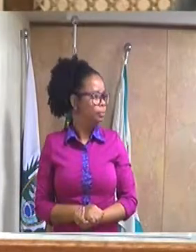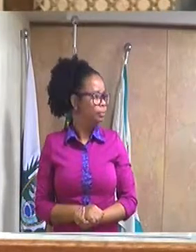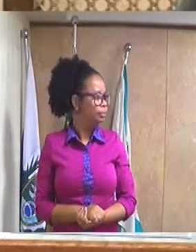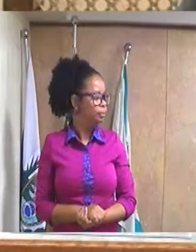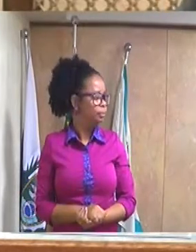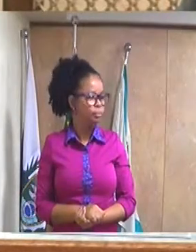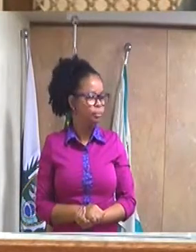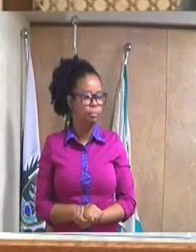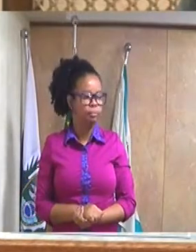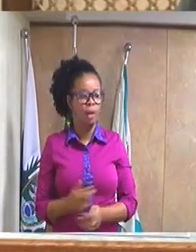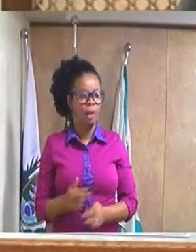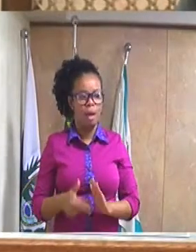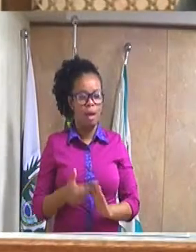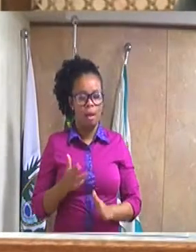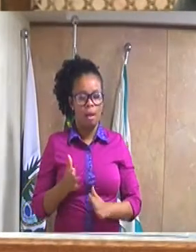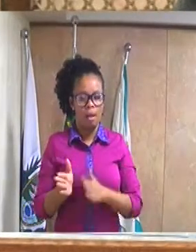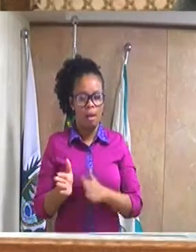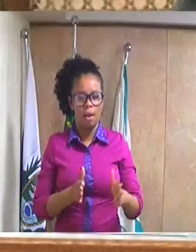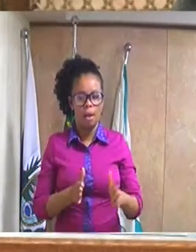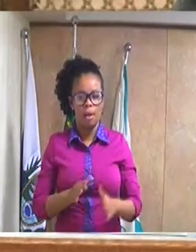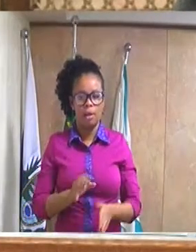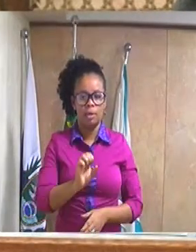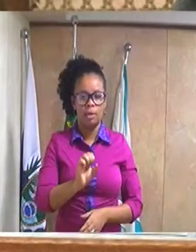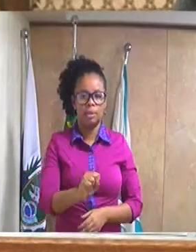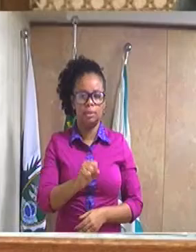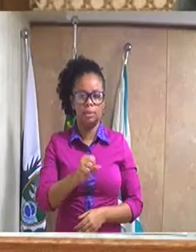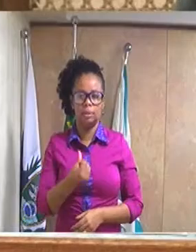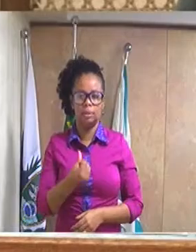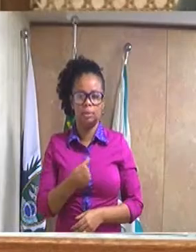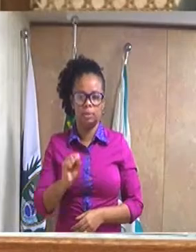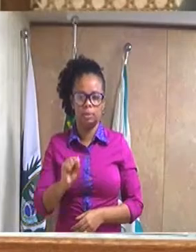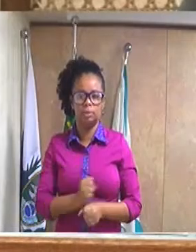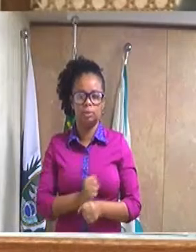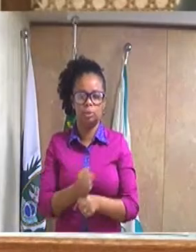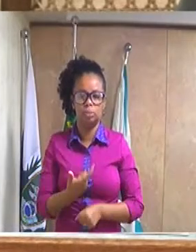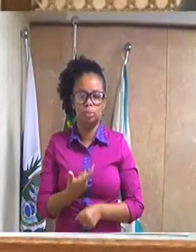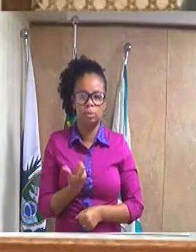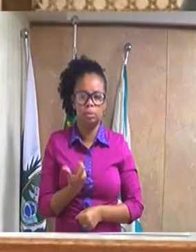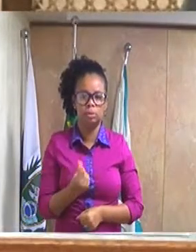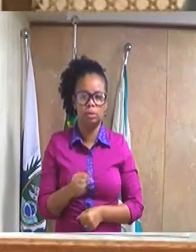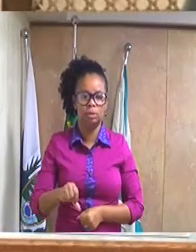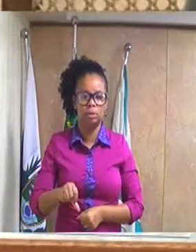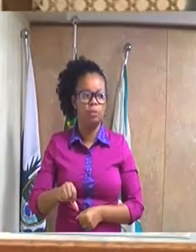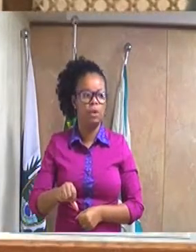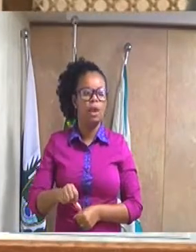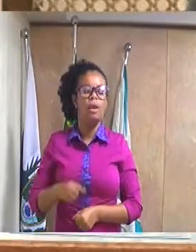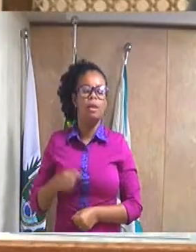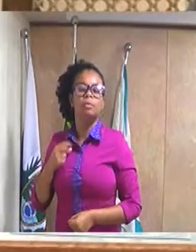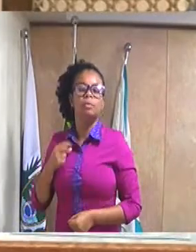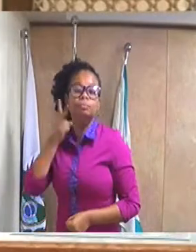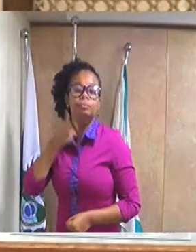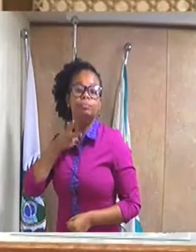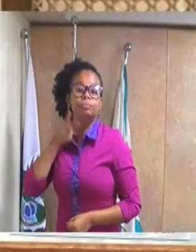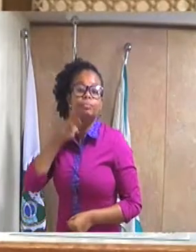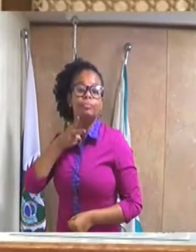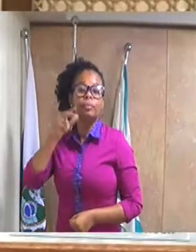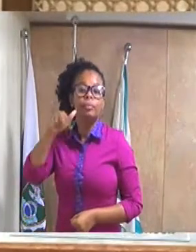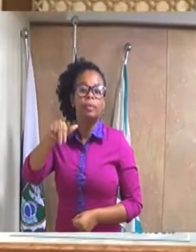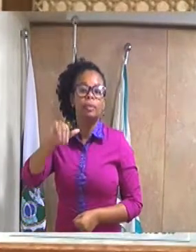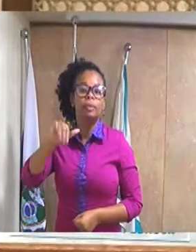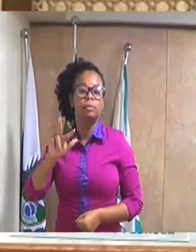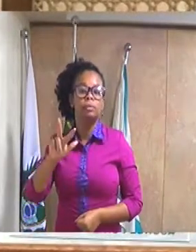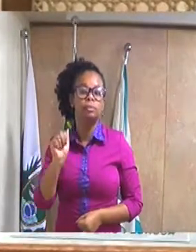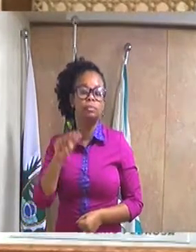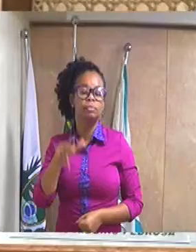Requerimento número 868, 2019. Do excelentíssimo senhor vereador Nivan de Almeida,